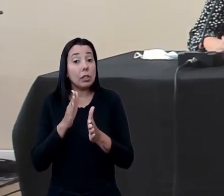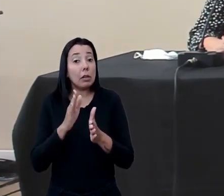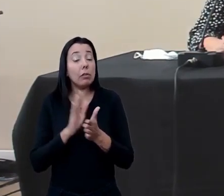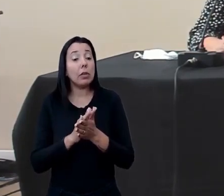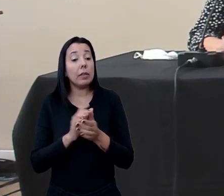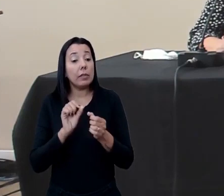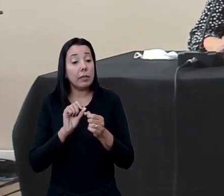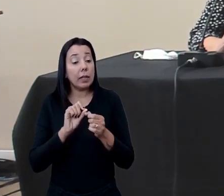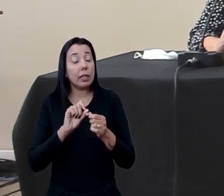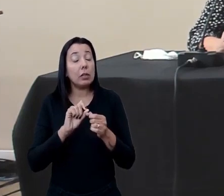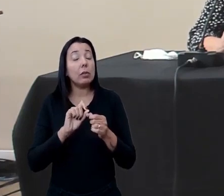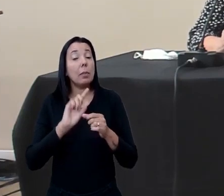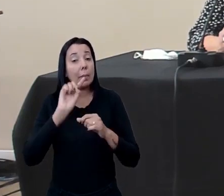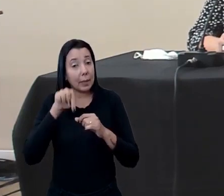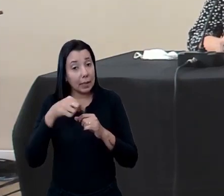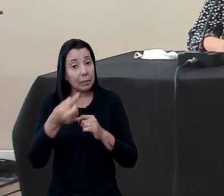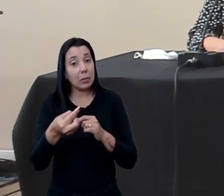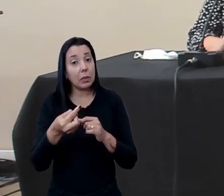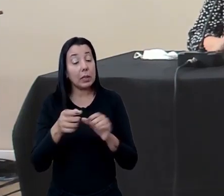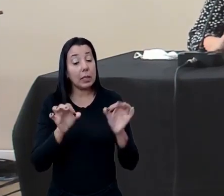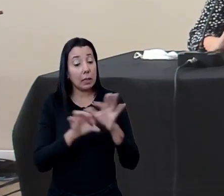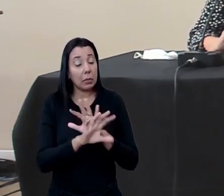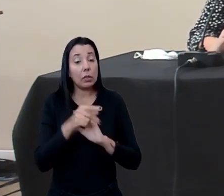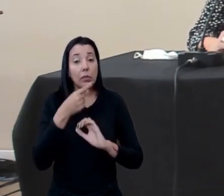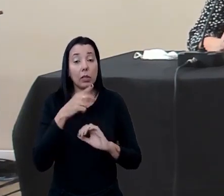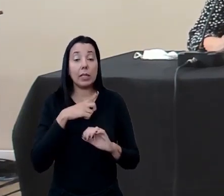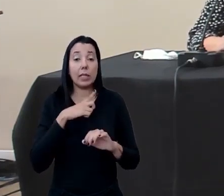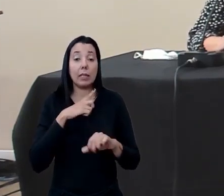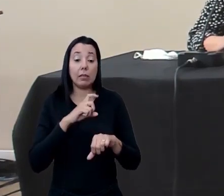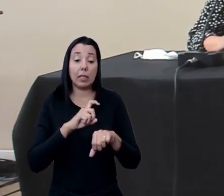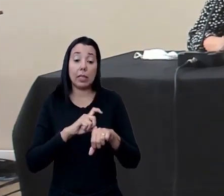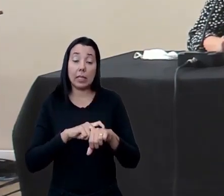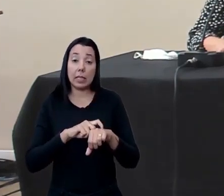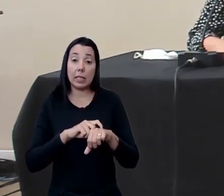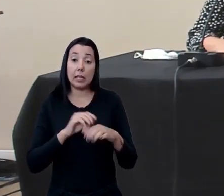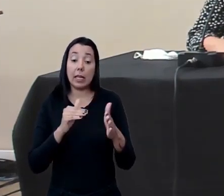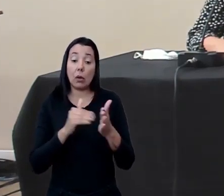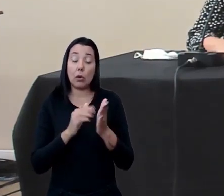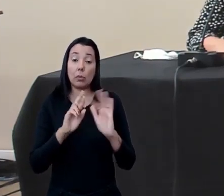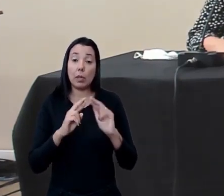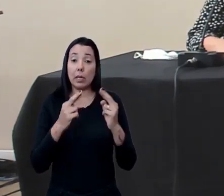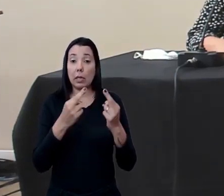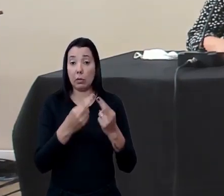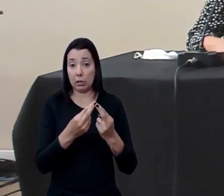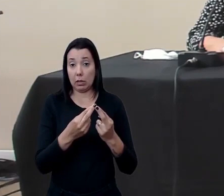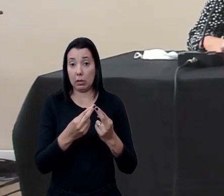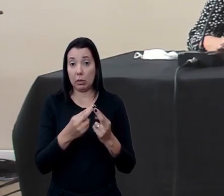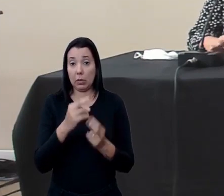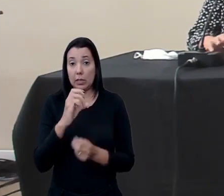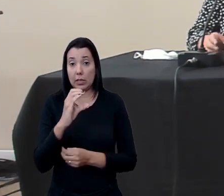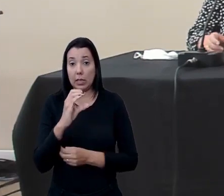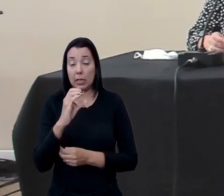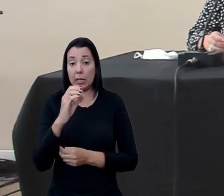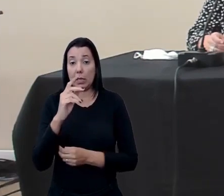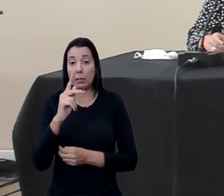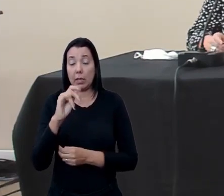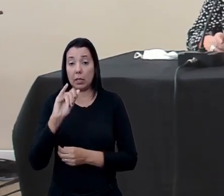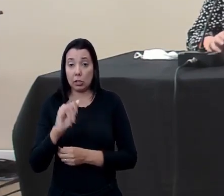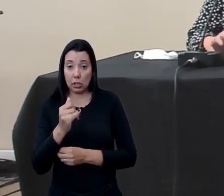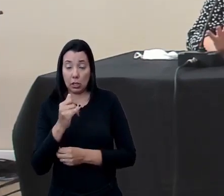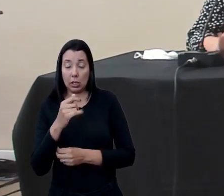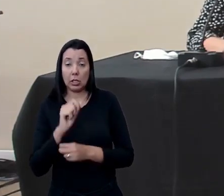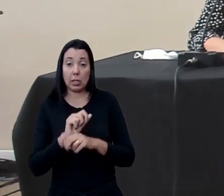prorrogado não é como eu acabei de falar nós tivemos na última reunião da CPG do colegiado de pós